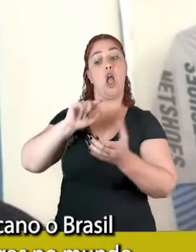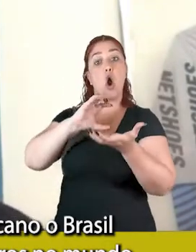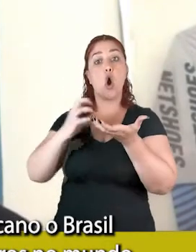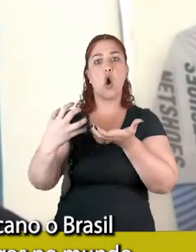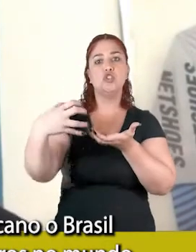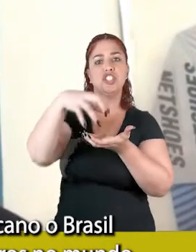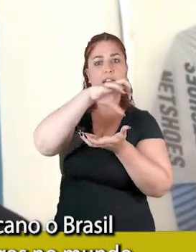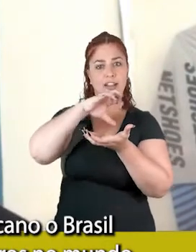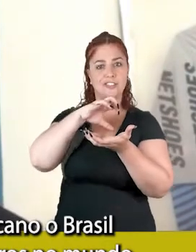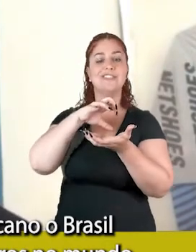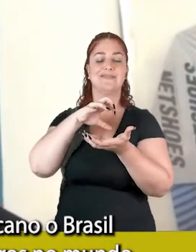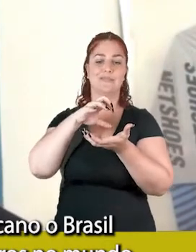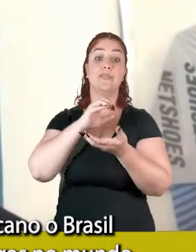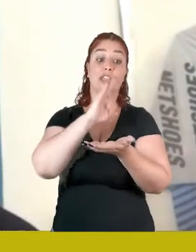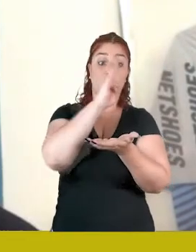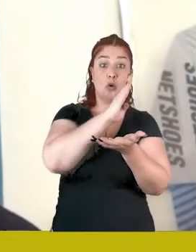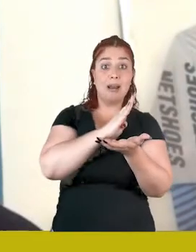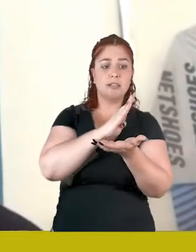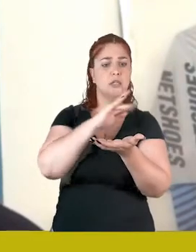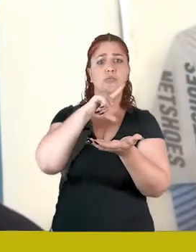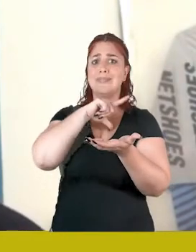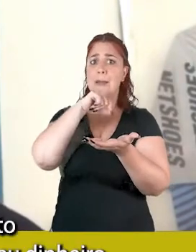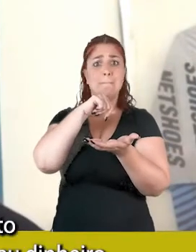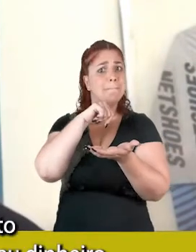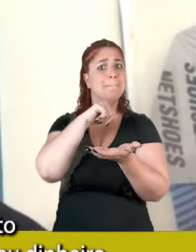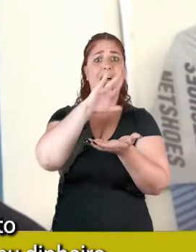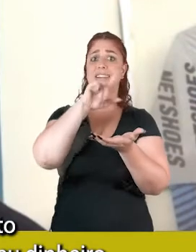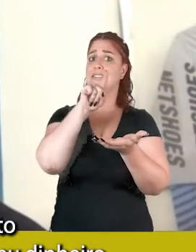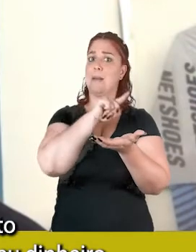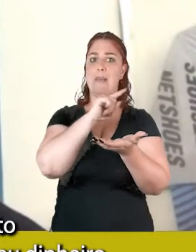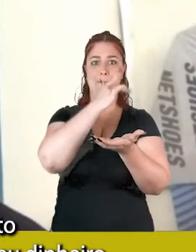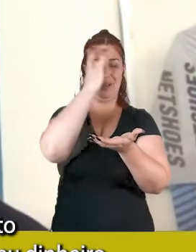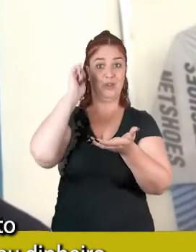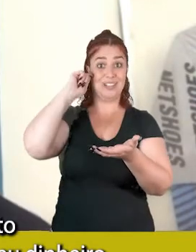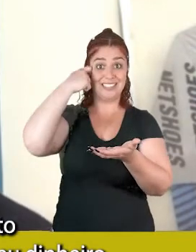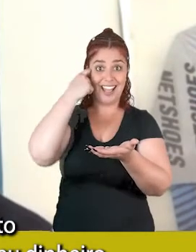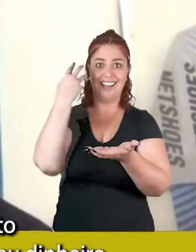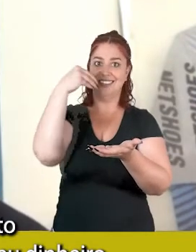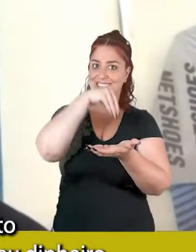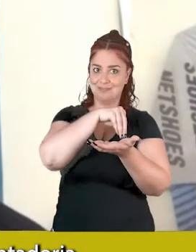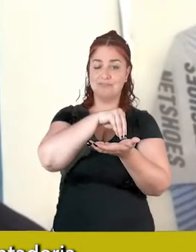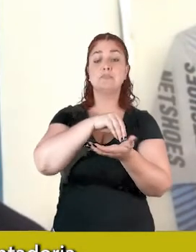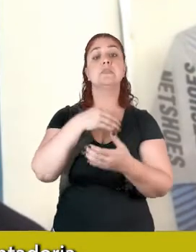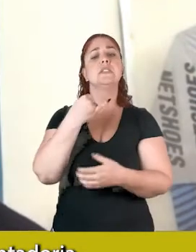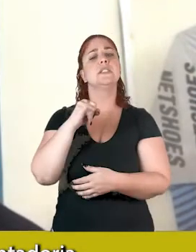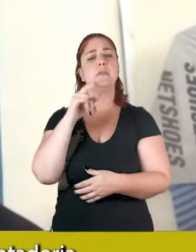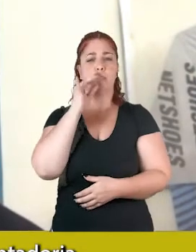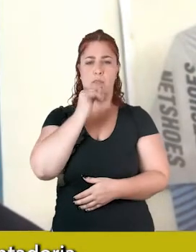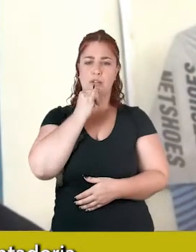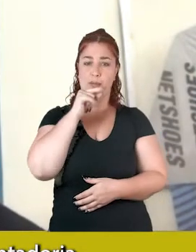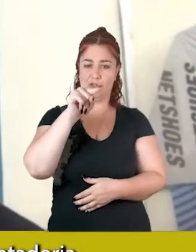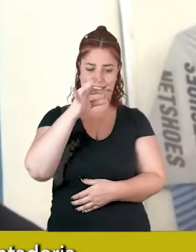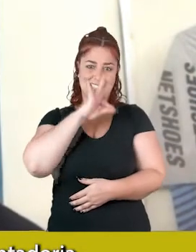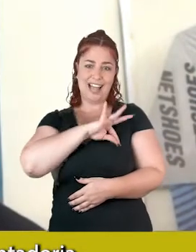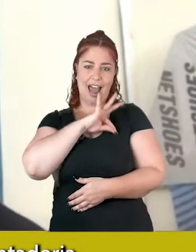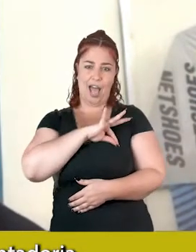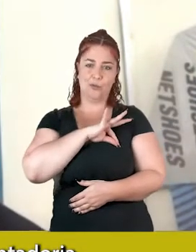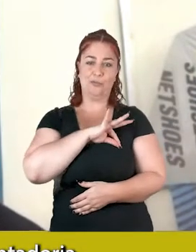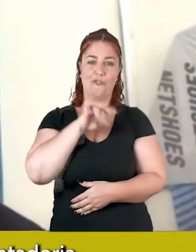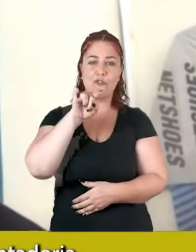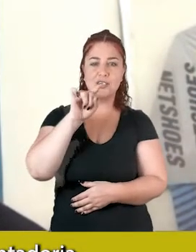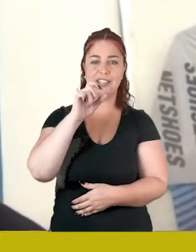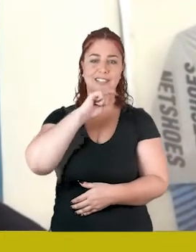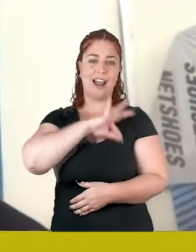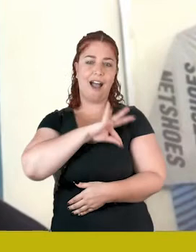lugar que mais tem negros no mundo. E aí eu pergunto, quando você recebe o seu dinheiro, a sua mesada, o seu salário, a sua